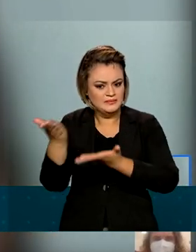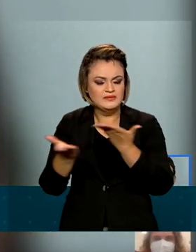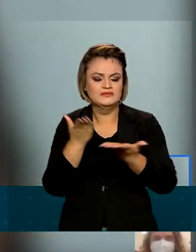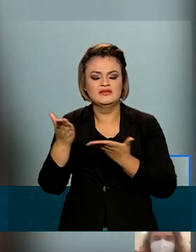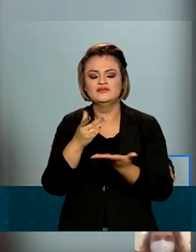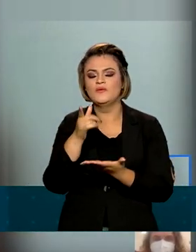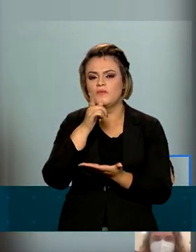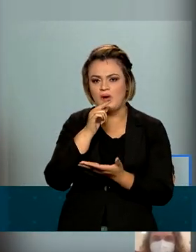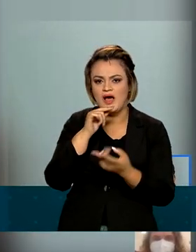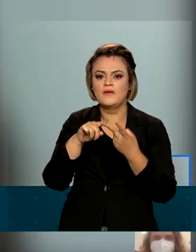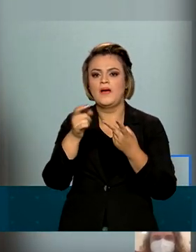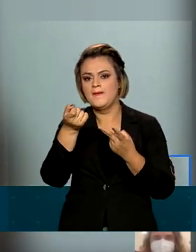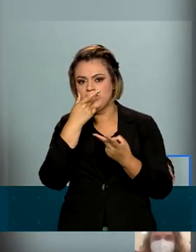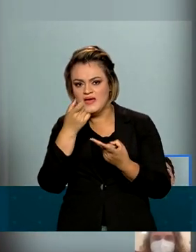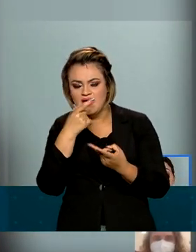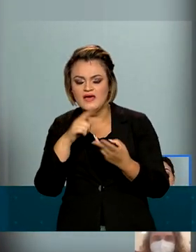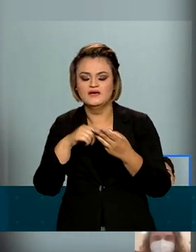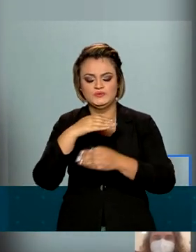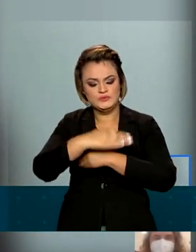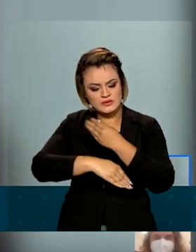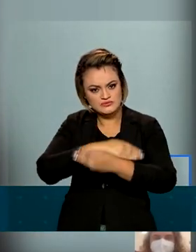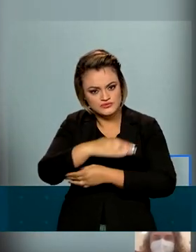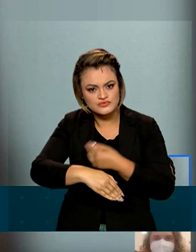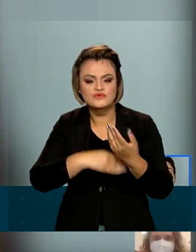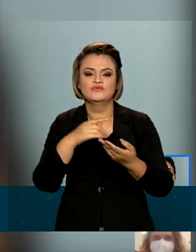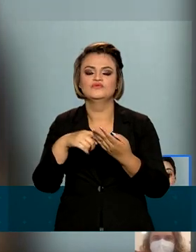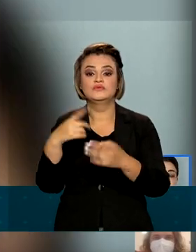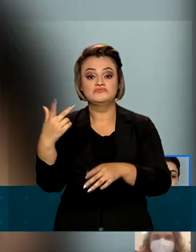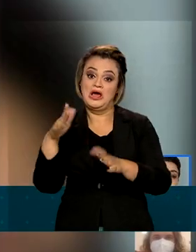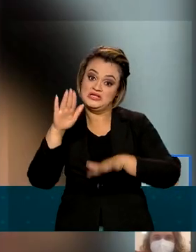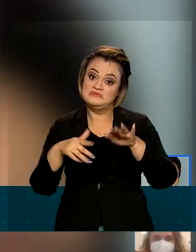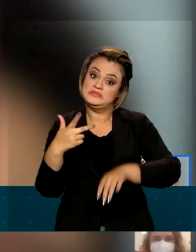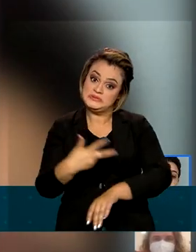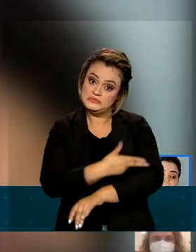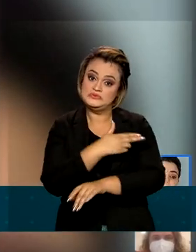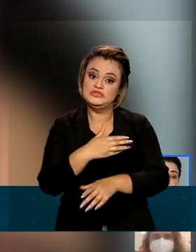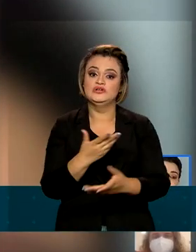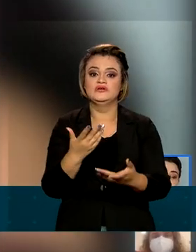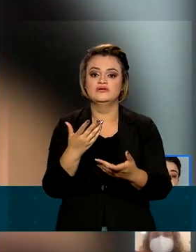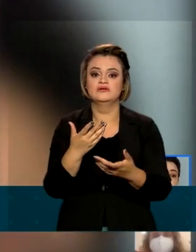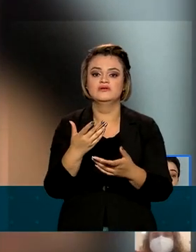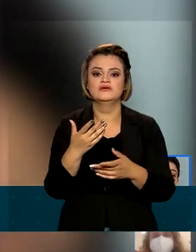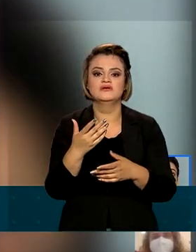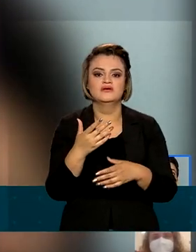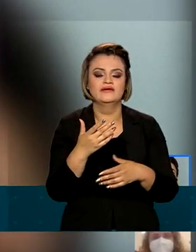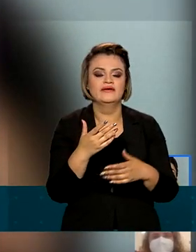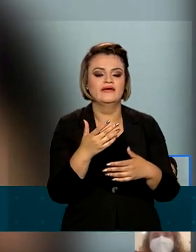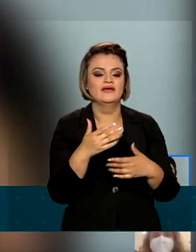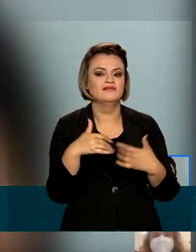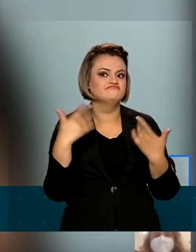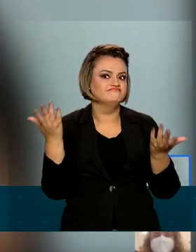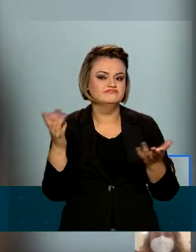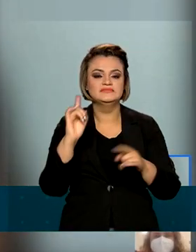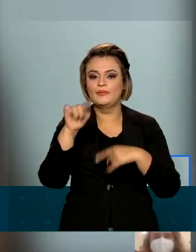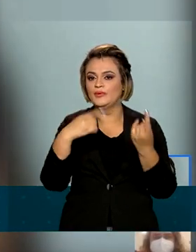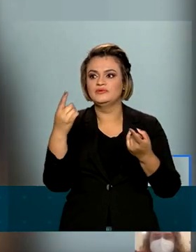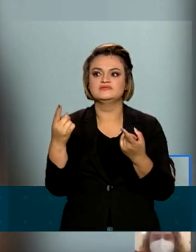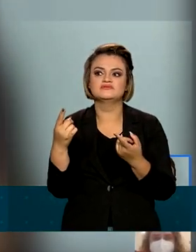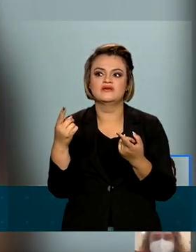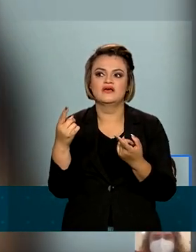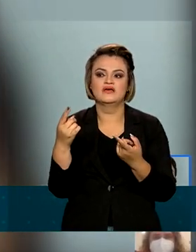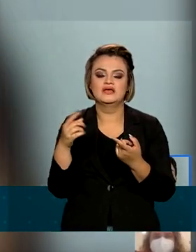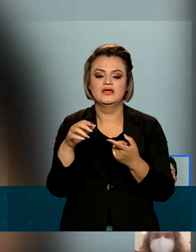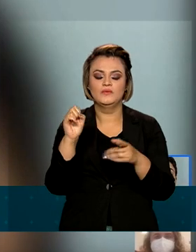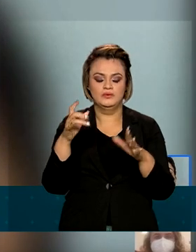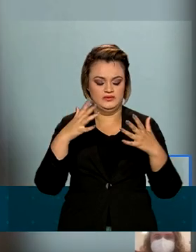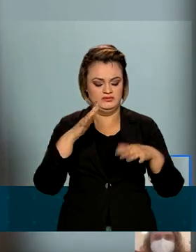hidratação, medicação, curativos, cirurgias de enxerto de pele. Posteriormente, depois